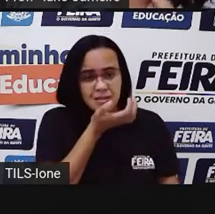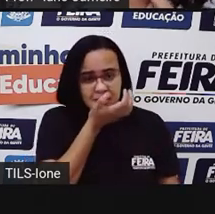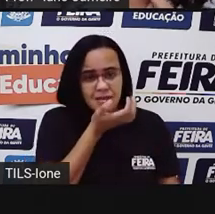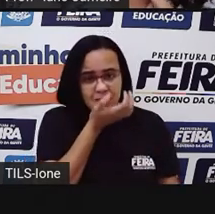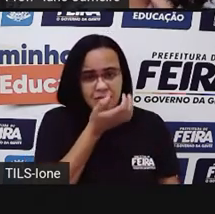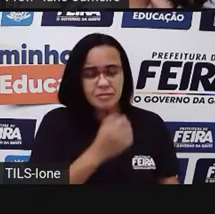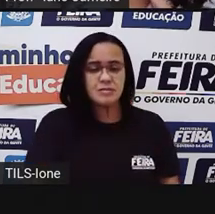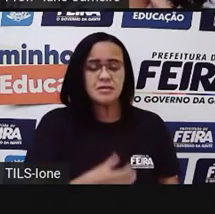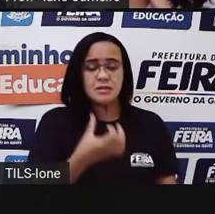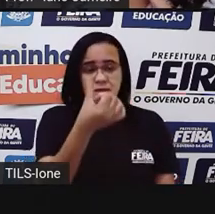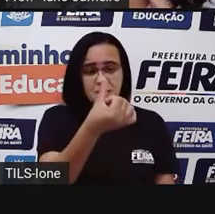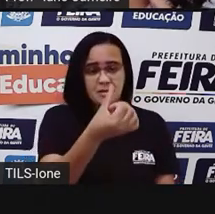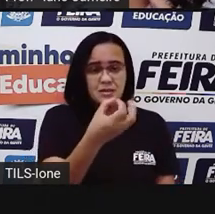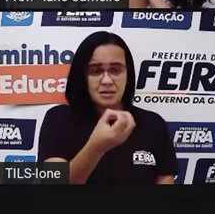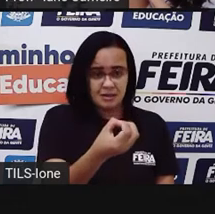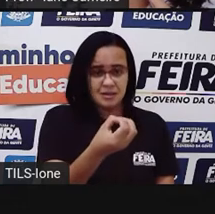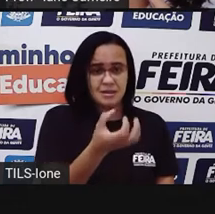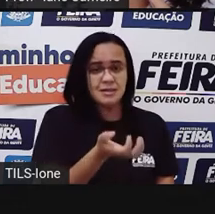60.